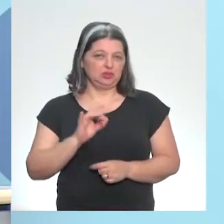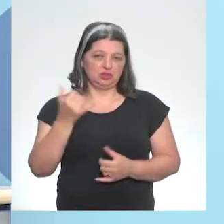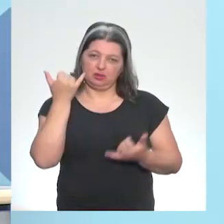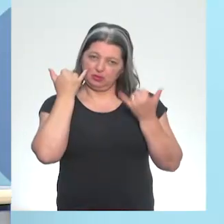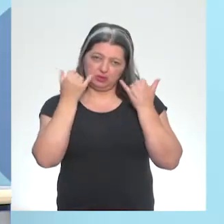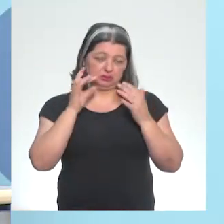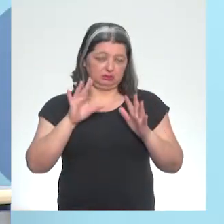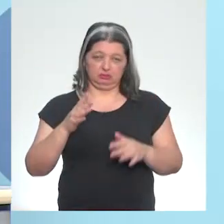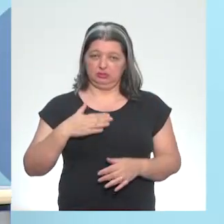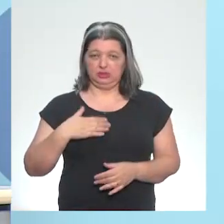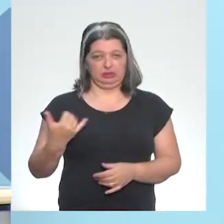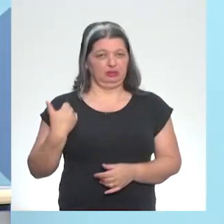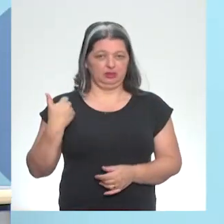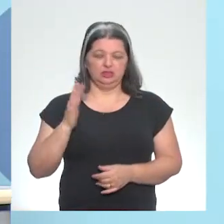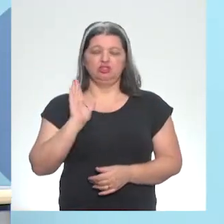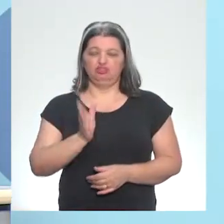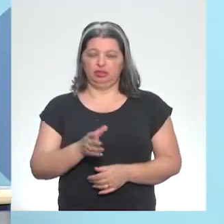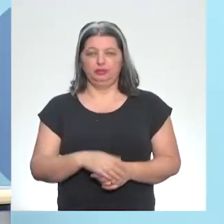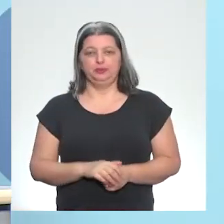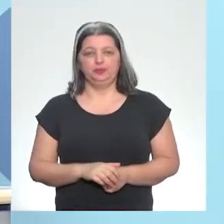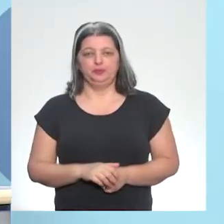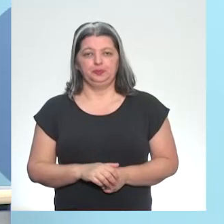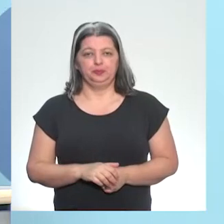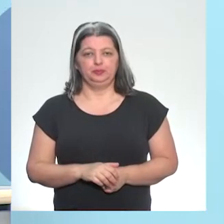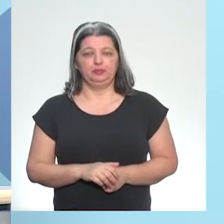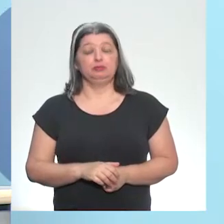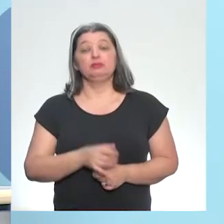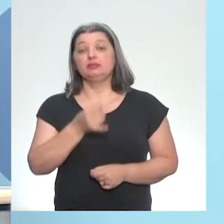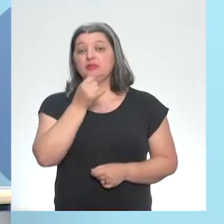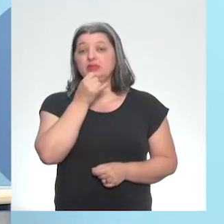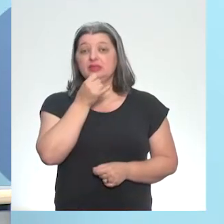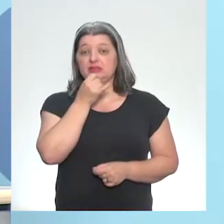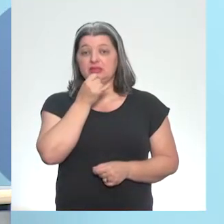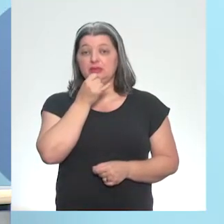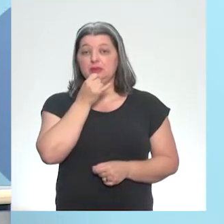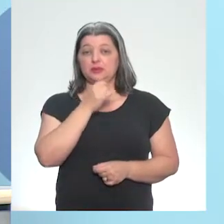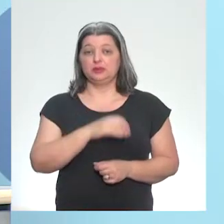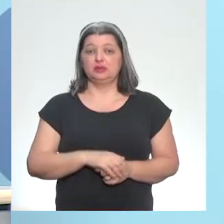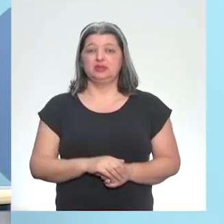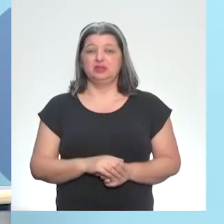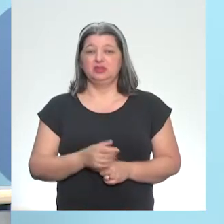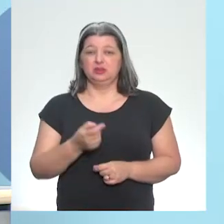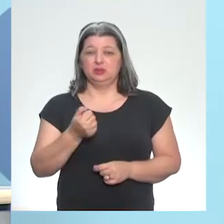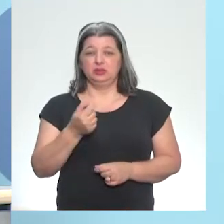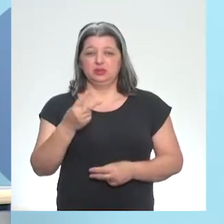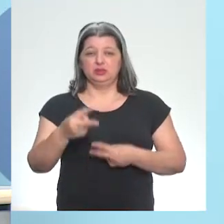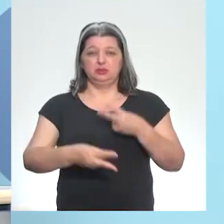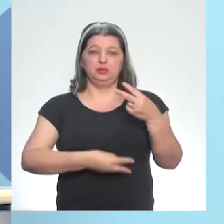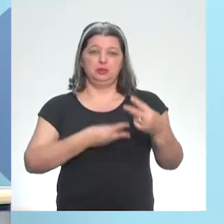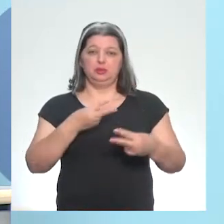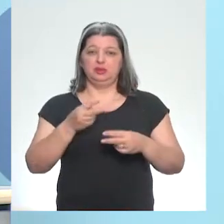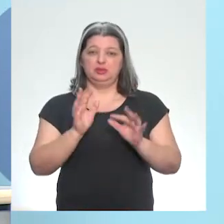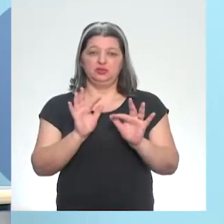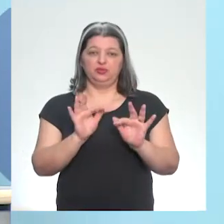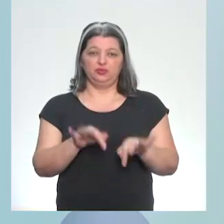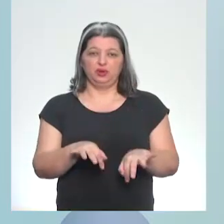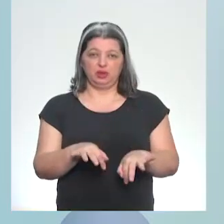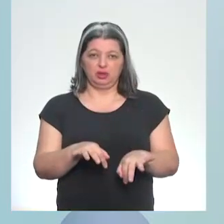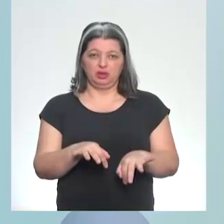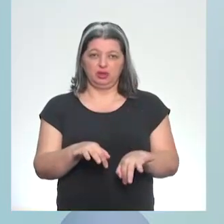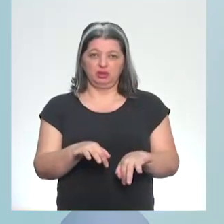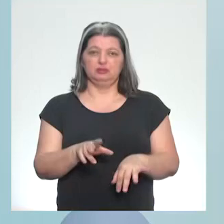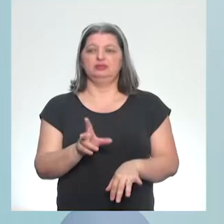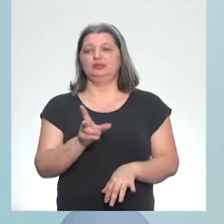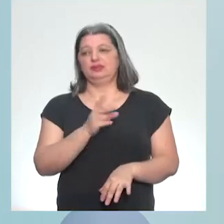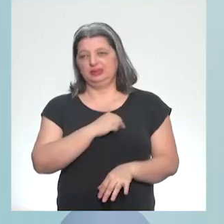é a minha idade. É mais do que o suficiente. Agora, por exemplo, Juliana, o trimestre acabando, eu preciso fechar a nota das crianças. É o terror